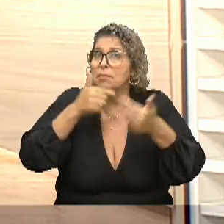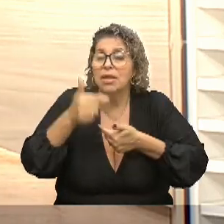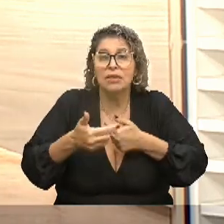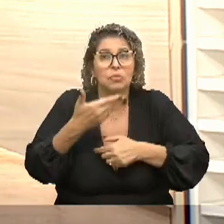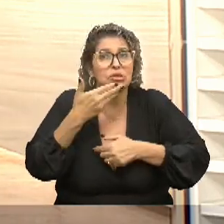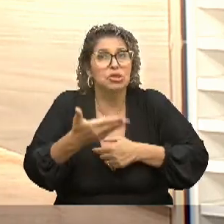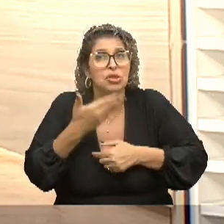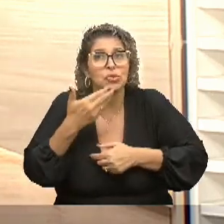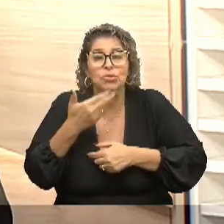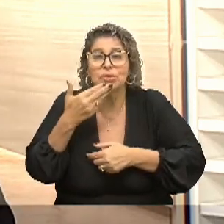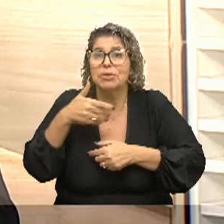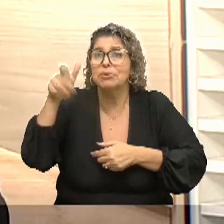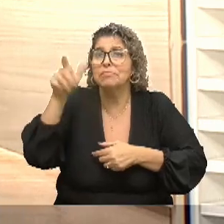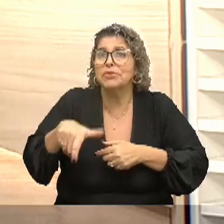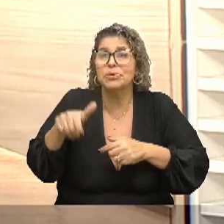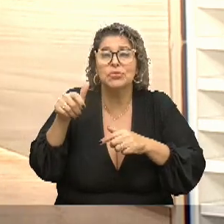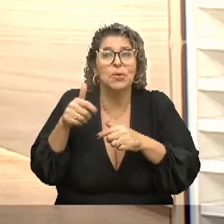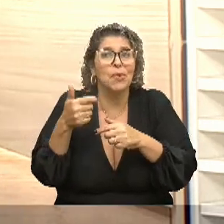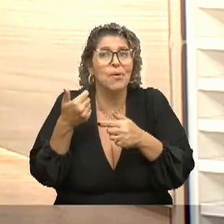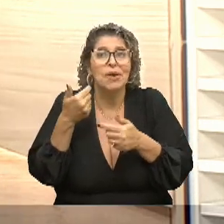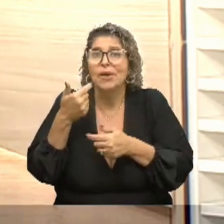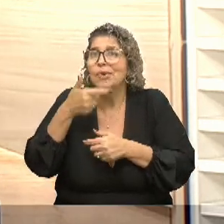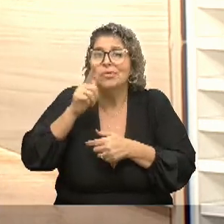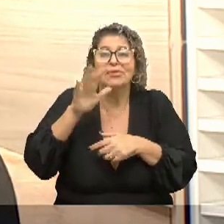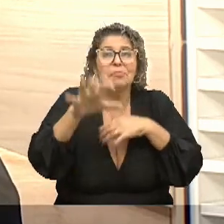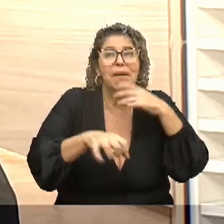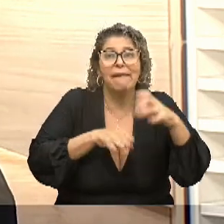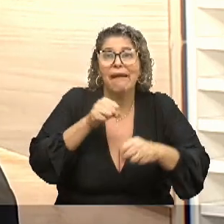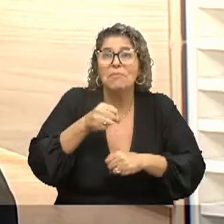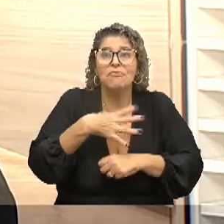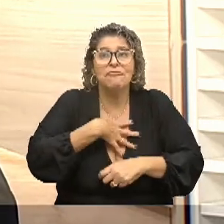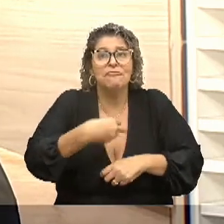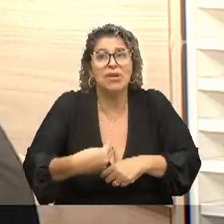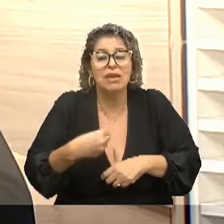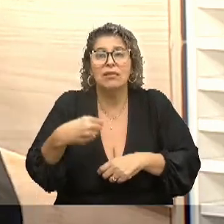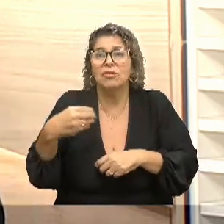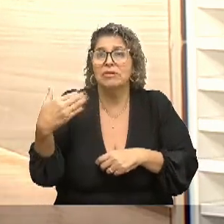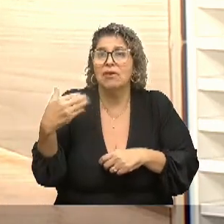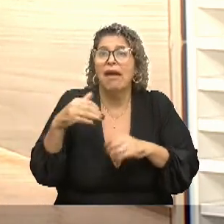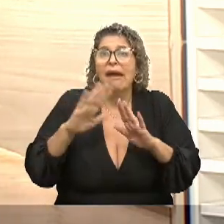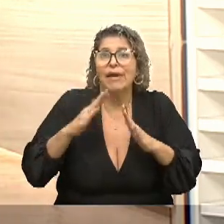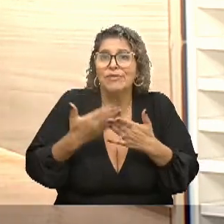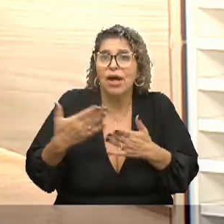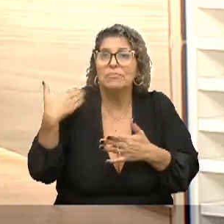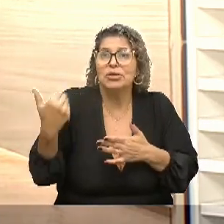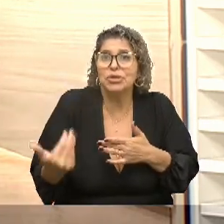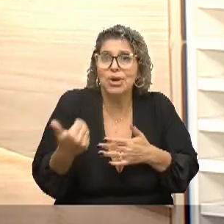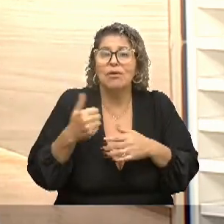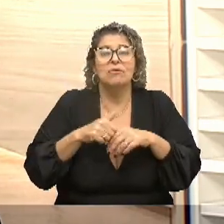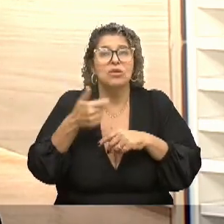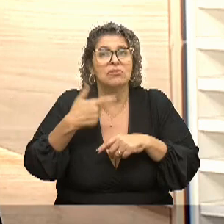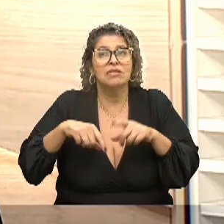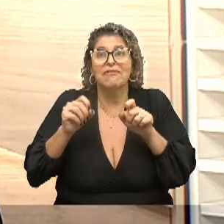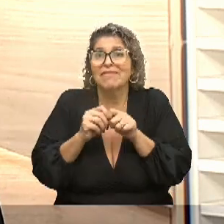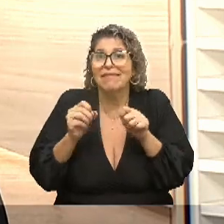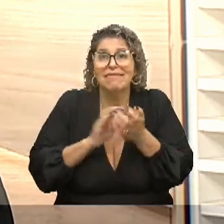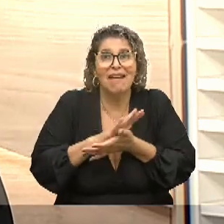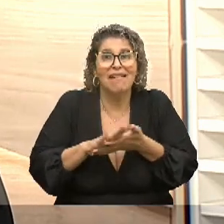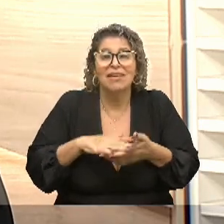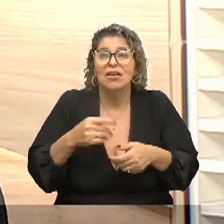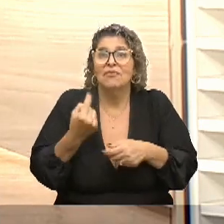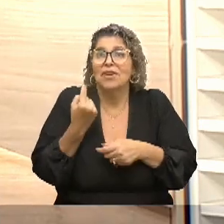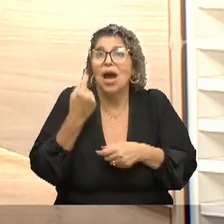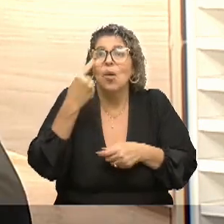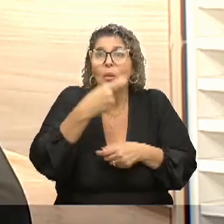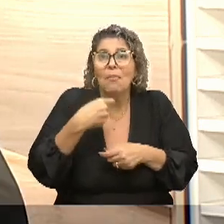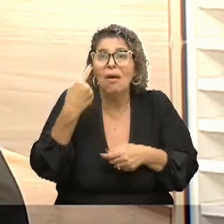pedindo ajuda para alguém. Eu não consigo buscar meu filho, todas as vezes que a escola me chama. Agora eu não consigo fazer mais nenhuma atividade, porque ele fica uma hora